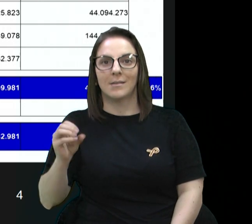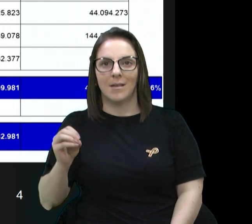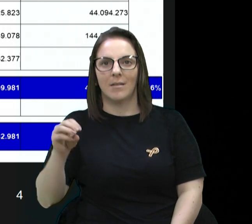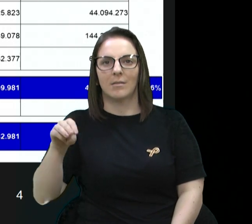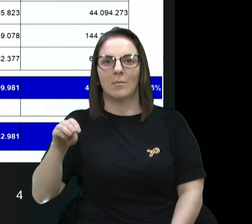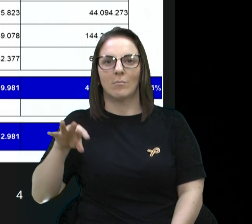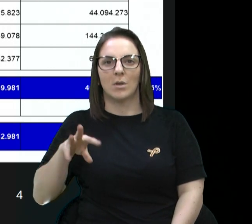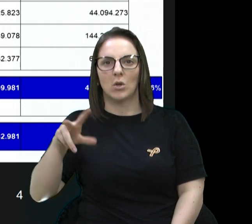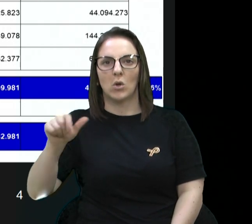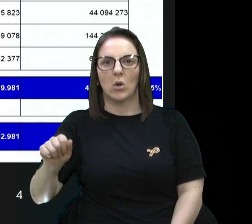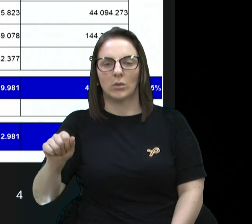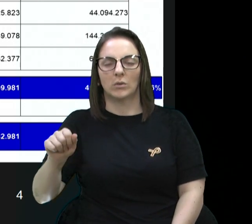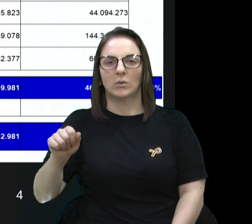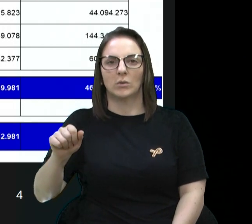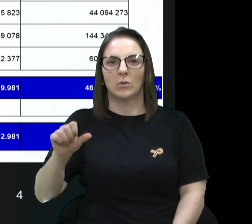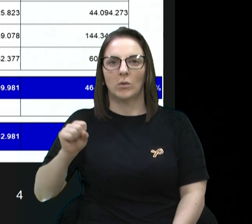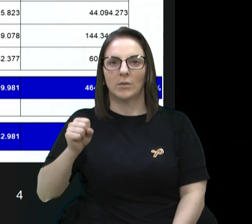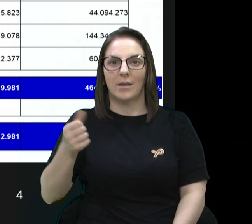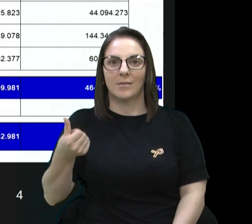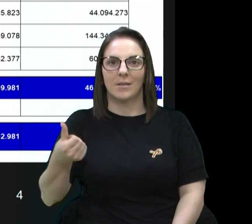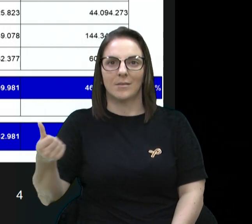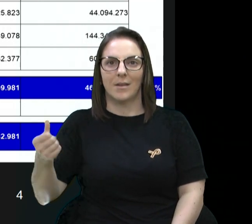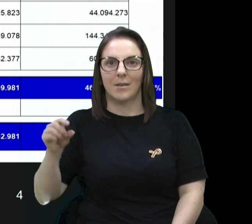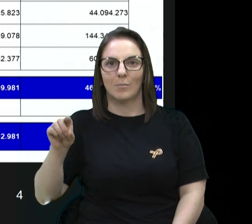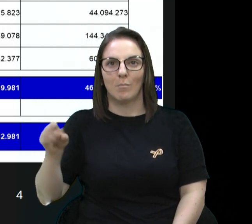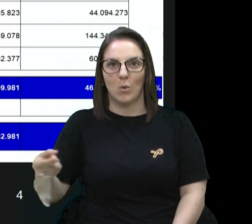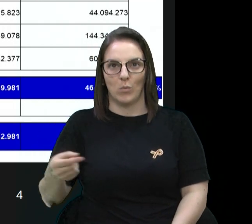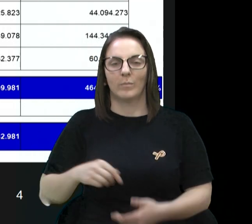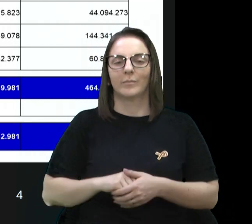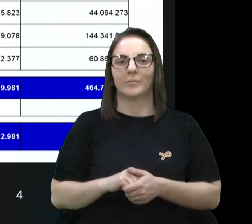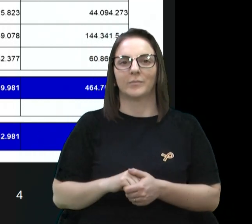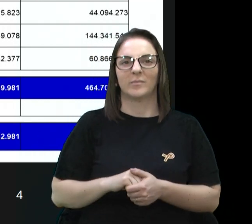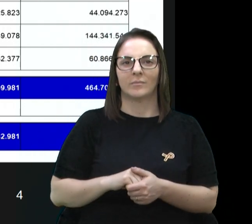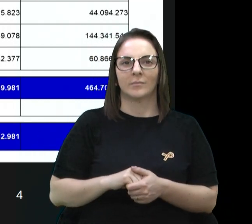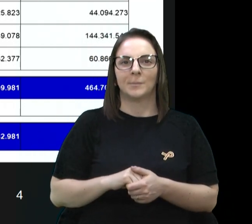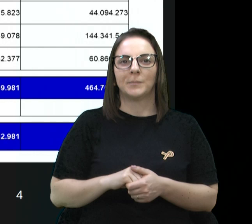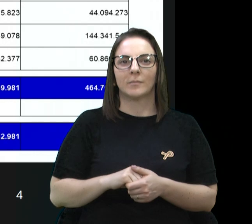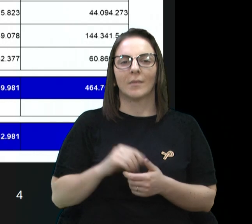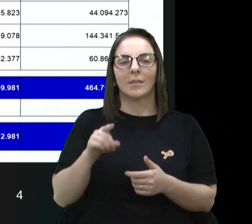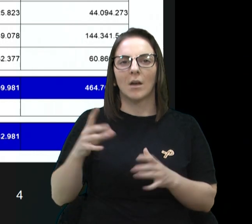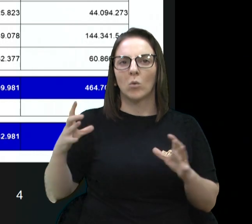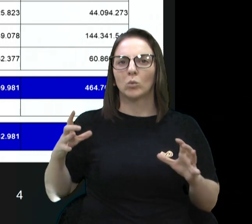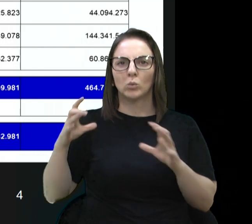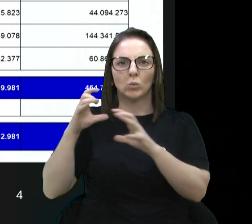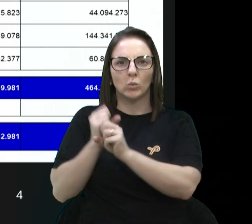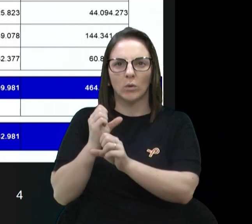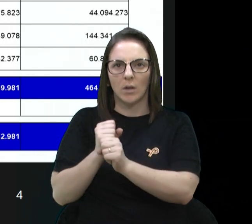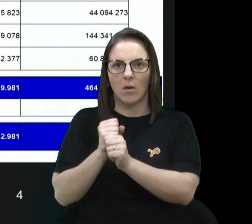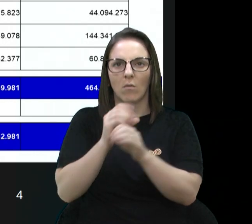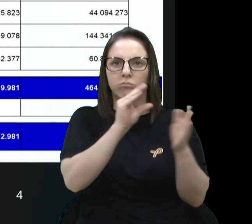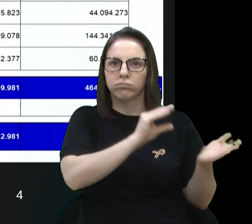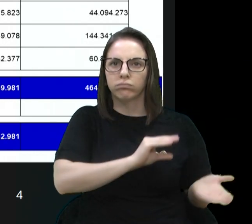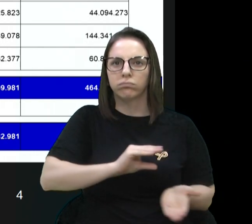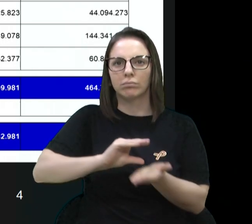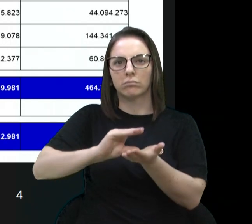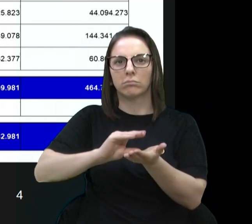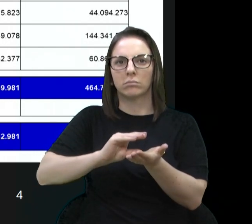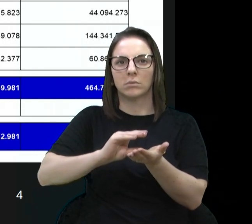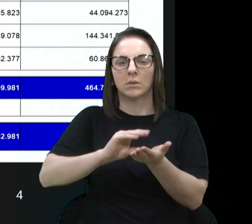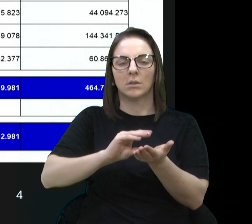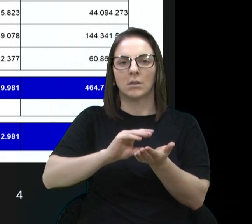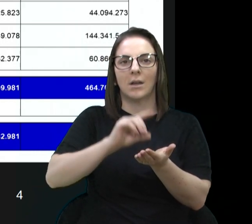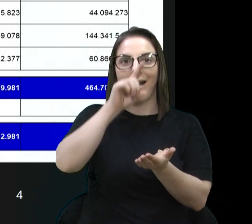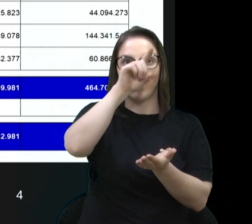.866.000. Totalizando as receitas e transferências, 2020,